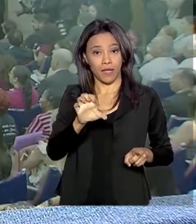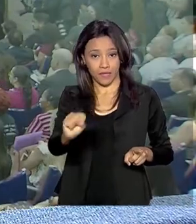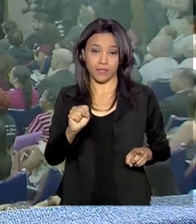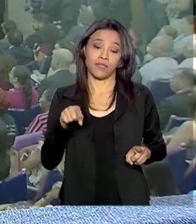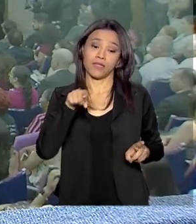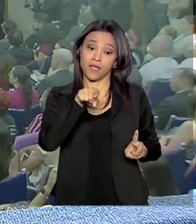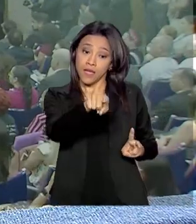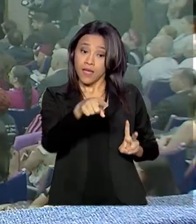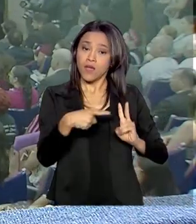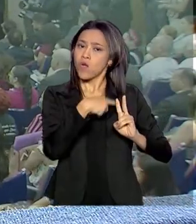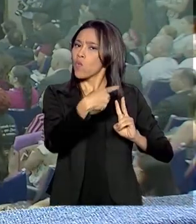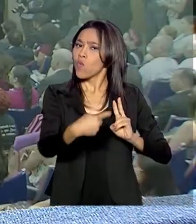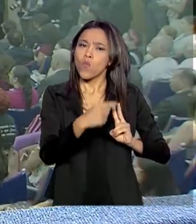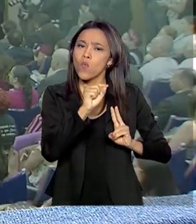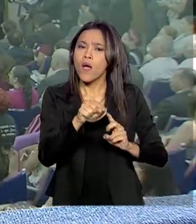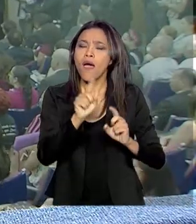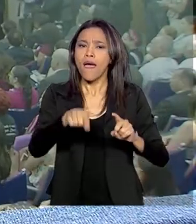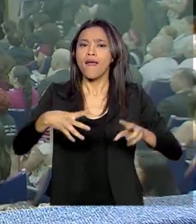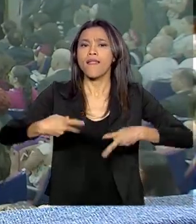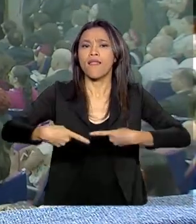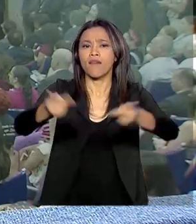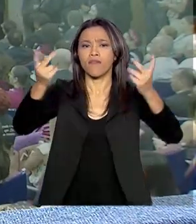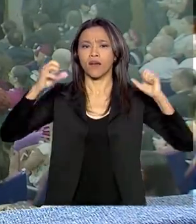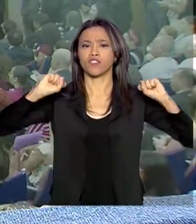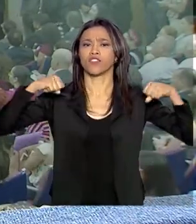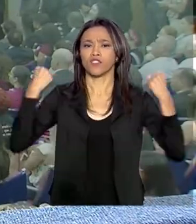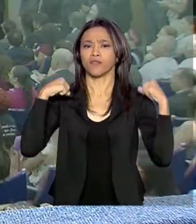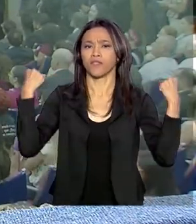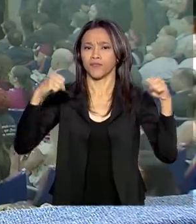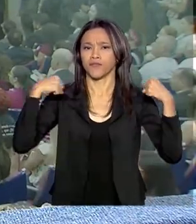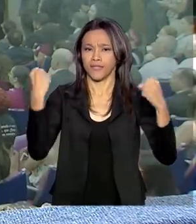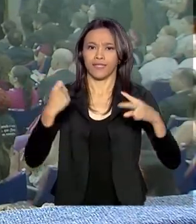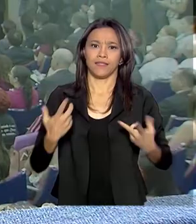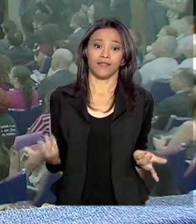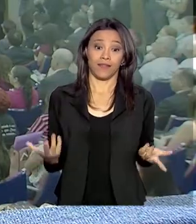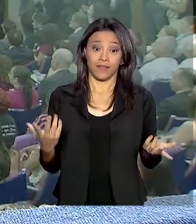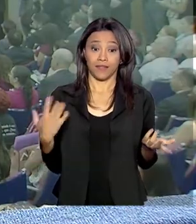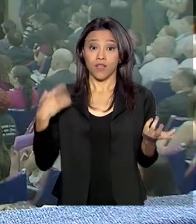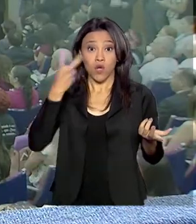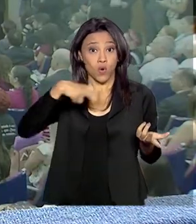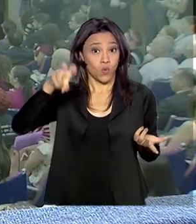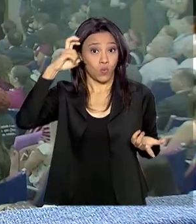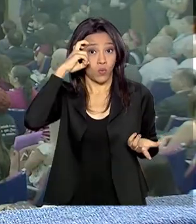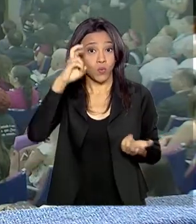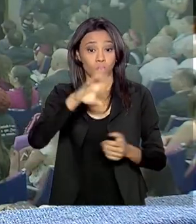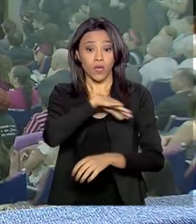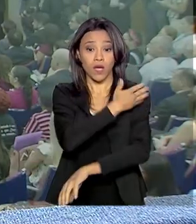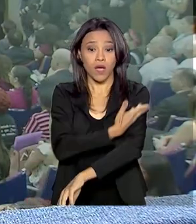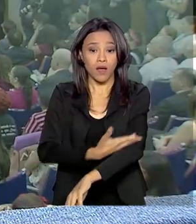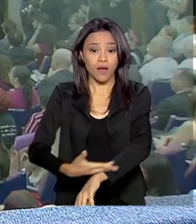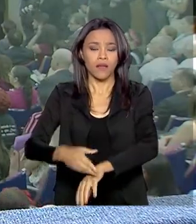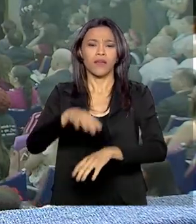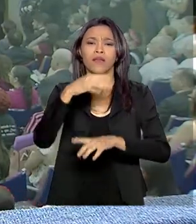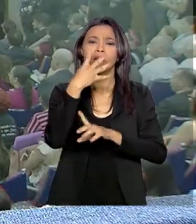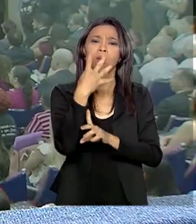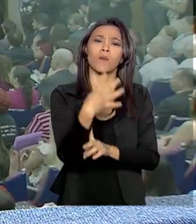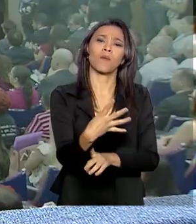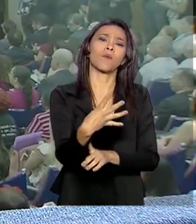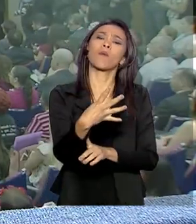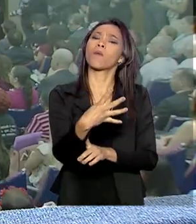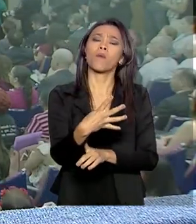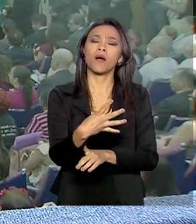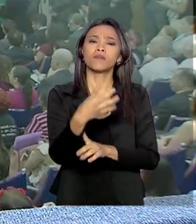social. A intenção é levar atividades físicas, culturais e de lazer para as pessoas idosas em 460